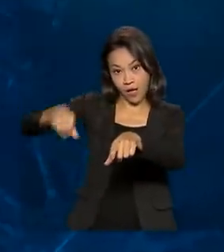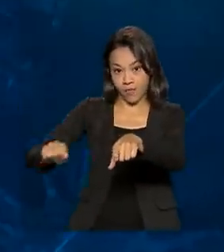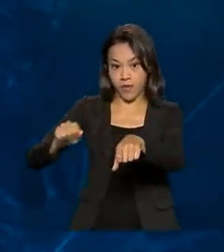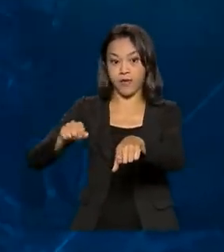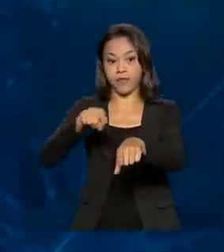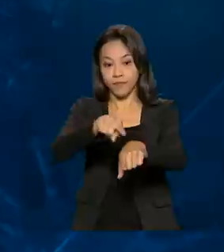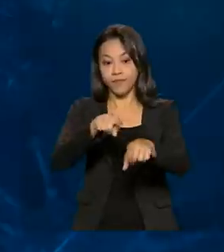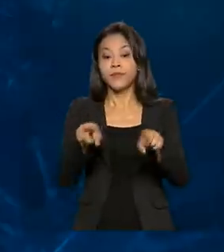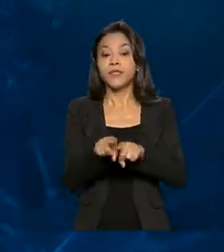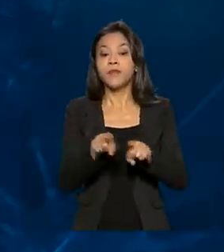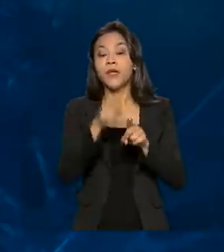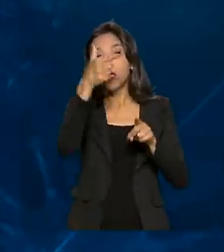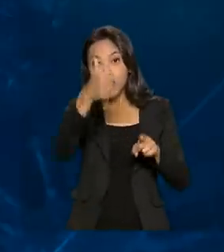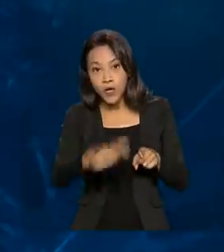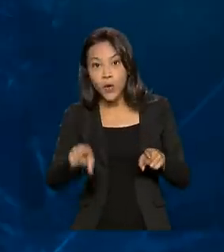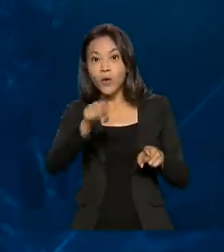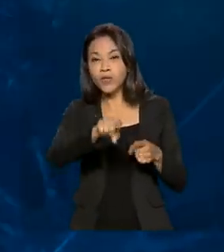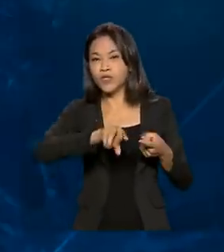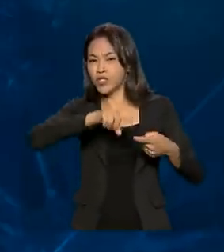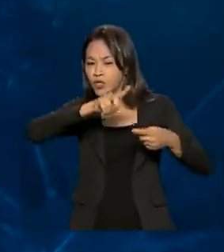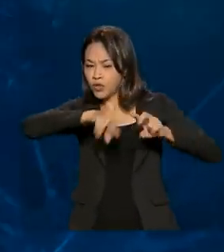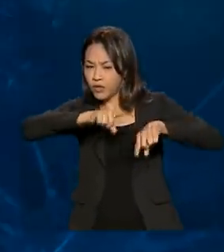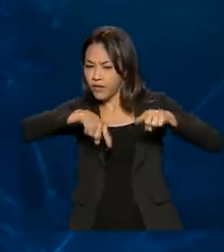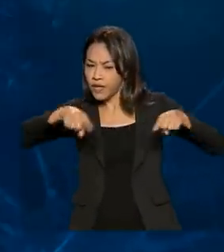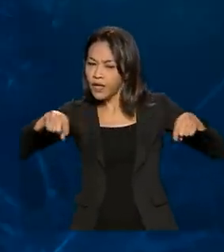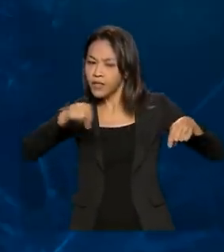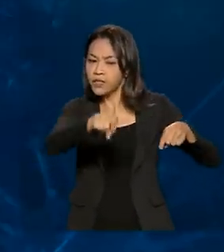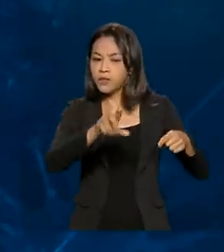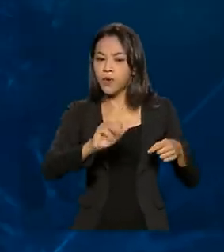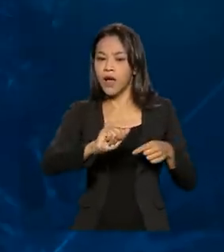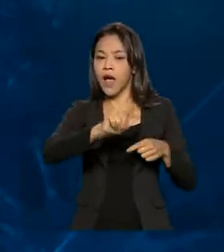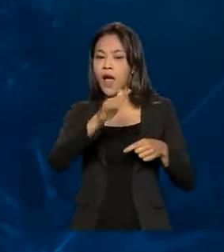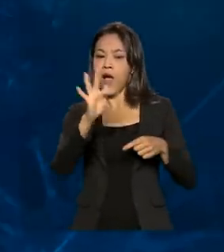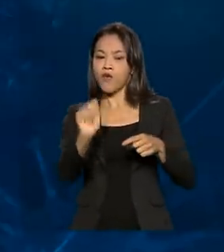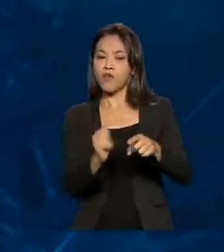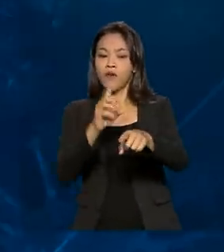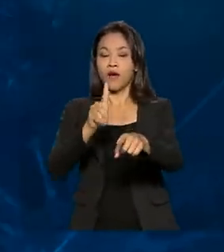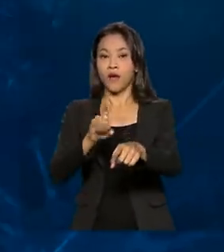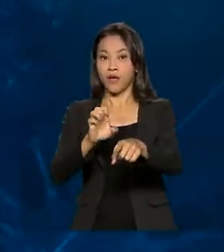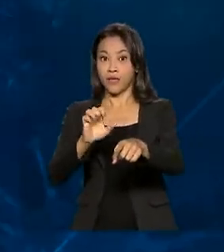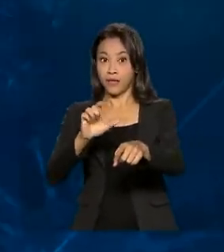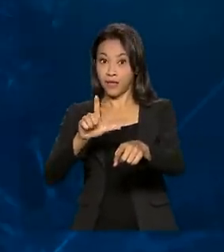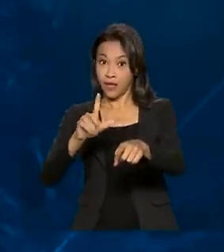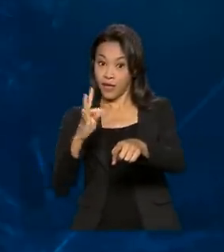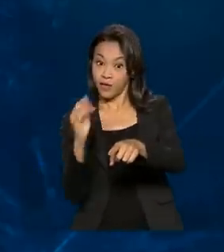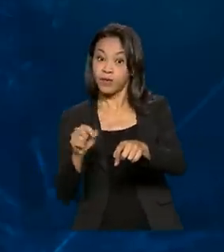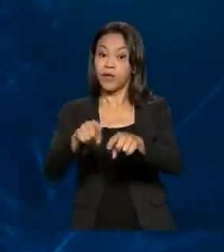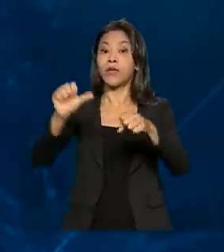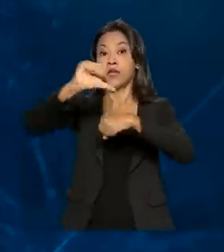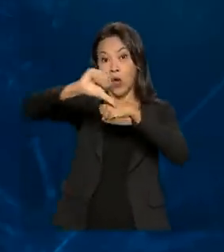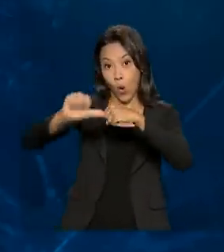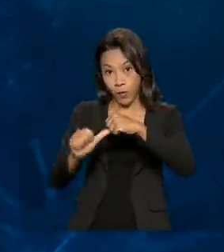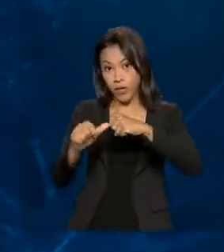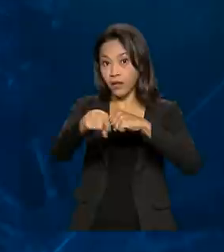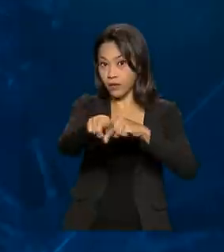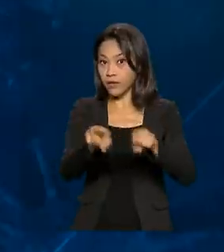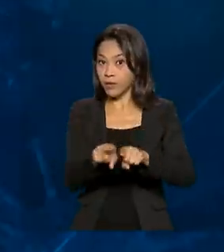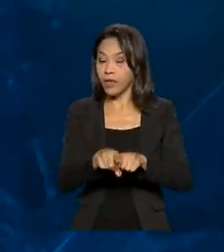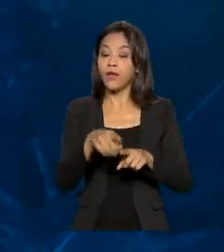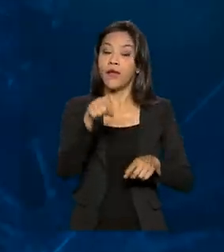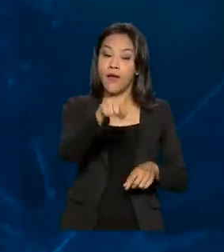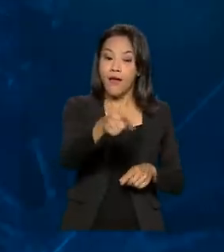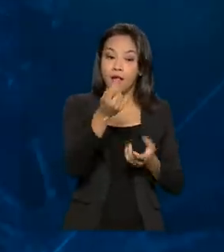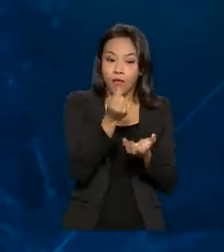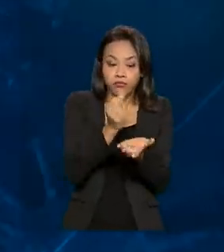rastreamento em território nacional de variantes estrangeiras, como a Alfa, a Delta e a Ômicron. A Rede Vírus também financiou